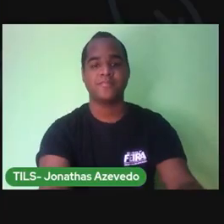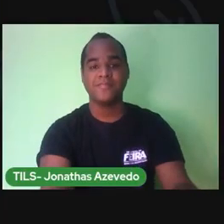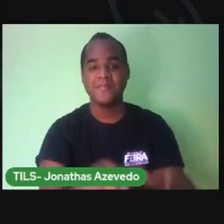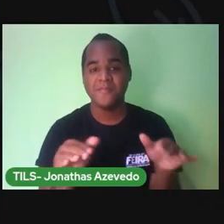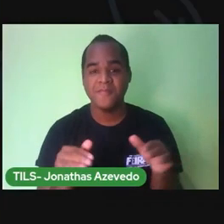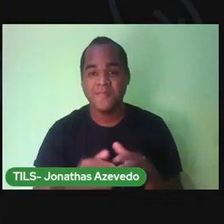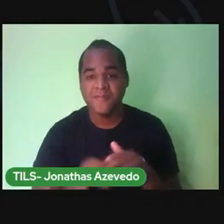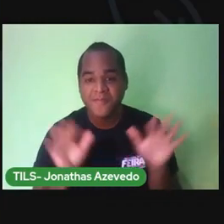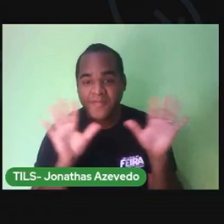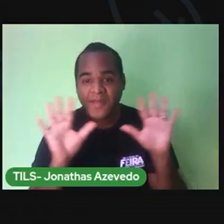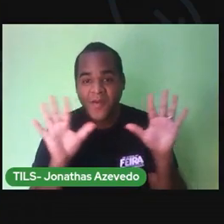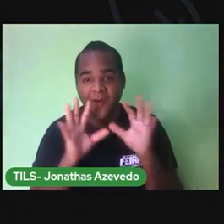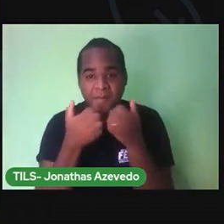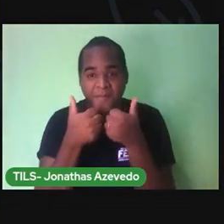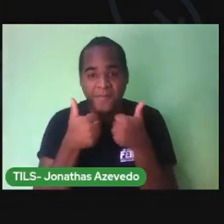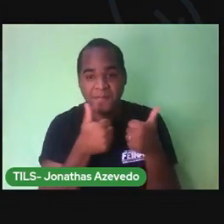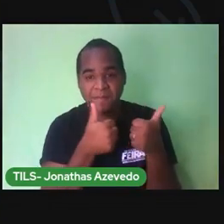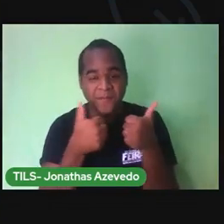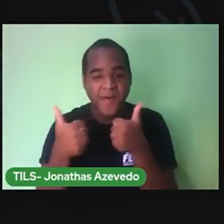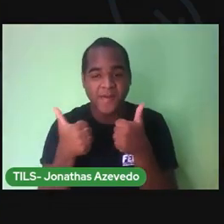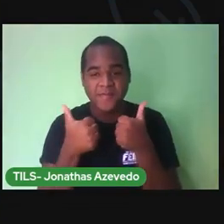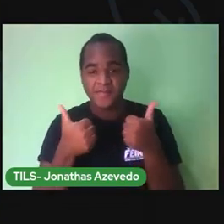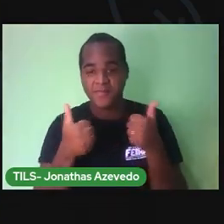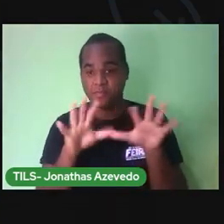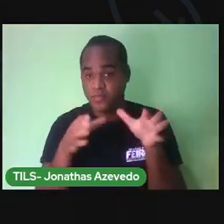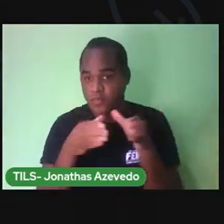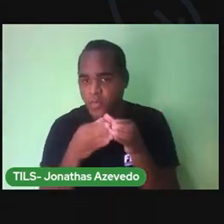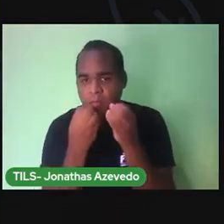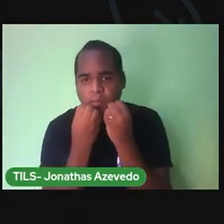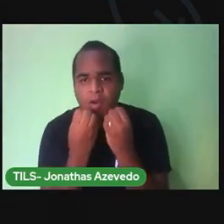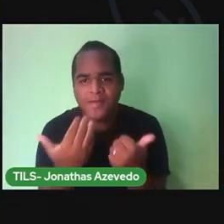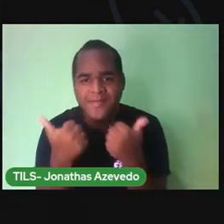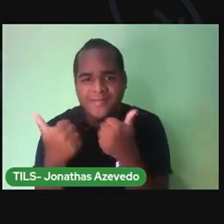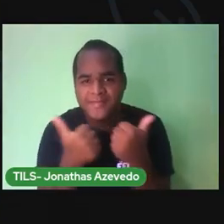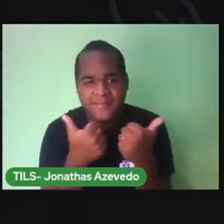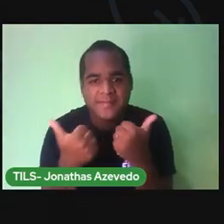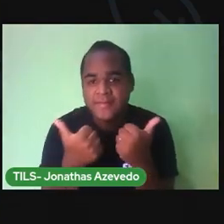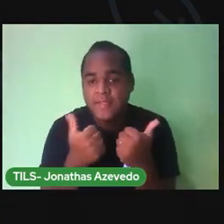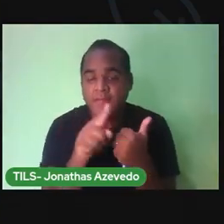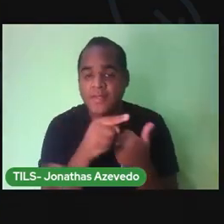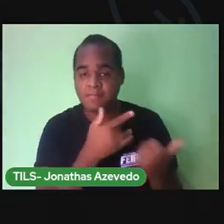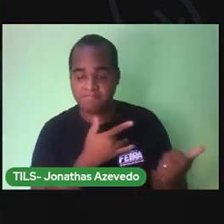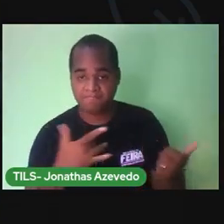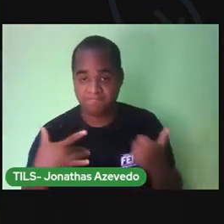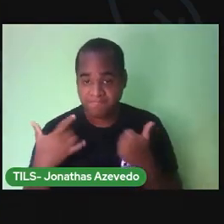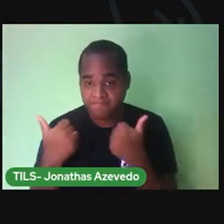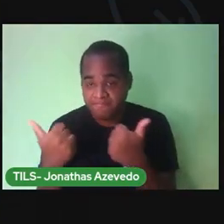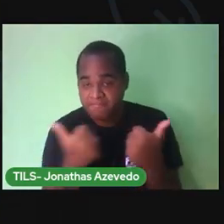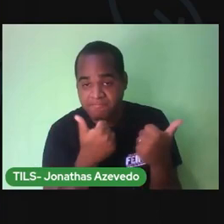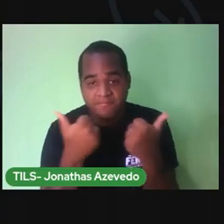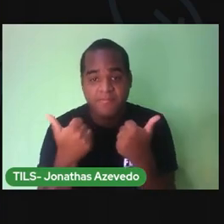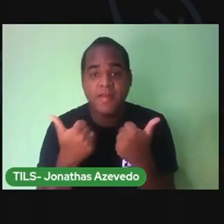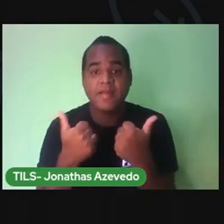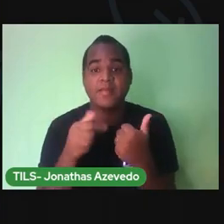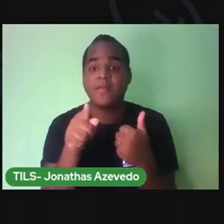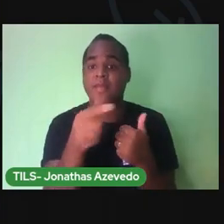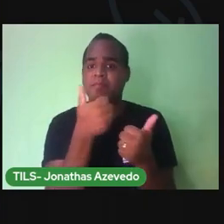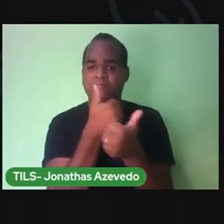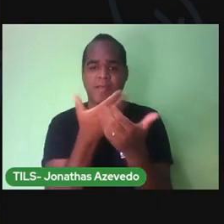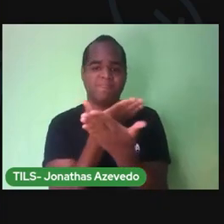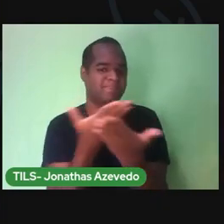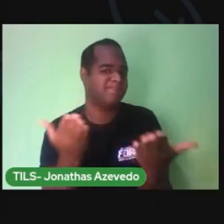Olá! Tudo bem, turminha? Como vocês estão? Eu espero que estejam todos bem.